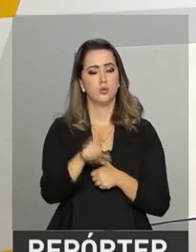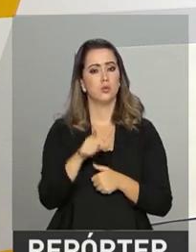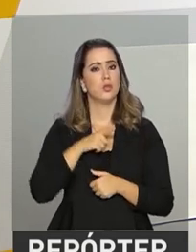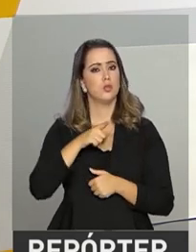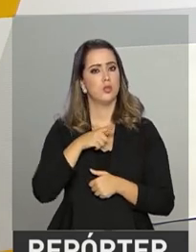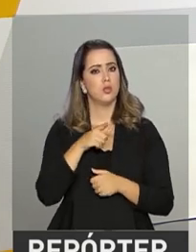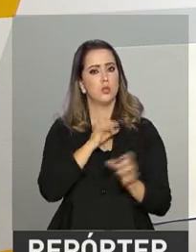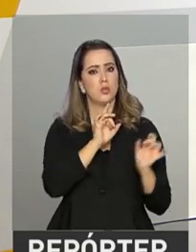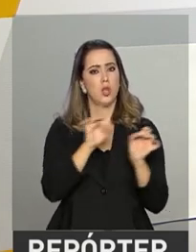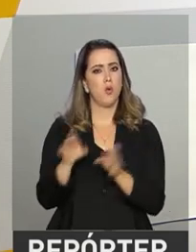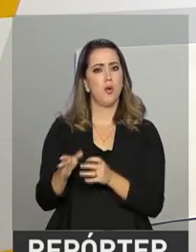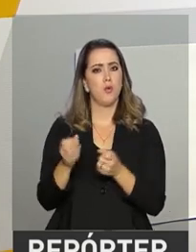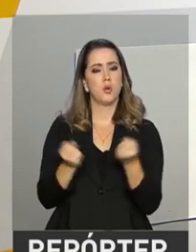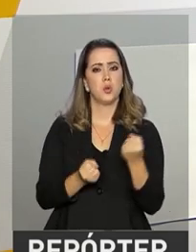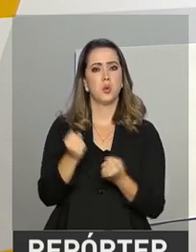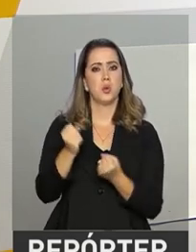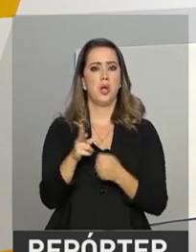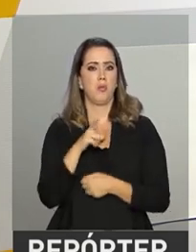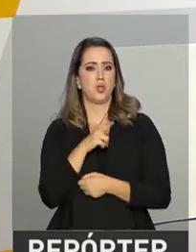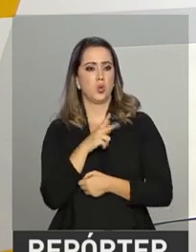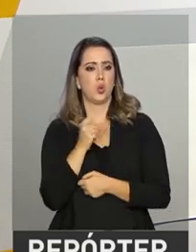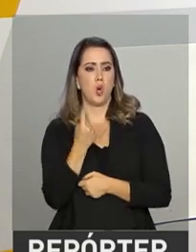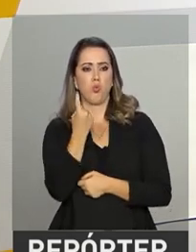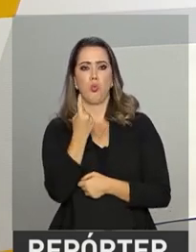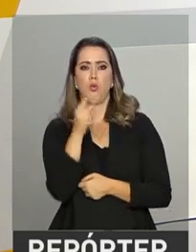o abandono dos transportes individuais, principalmente motos.